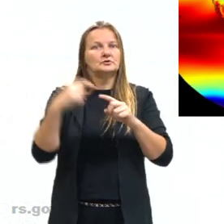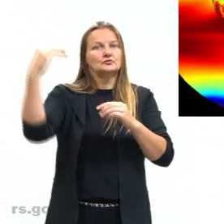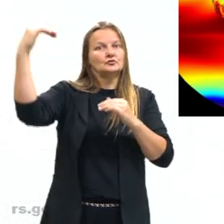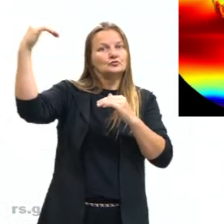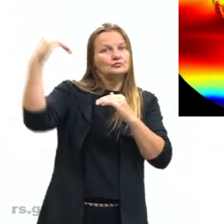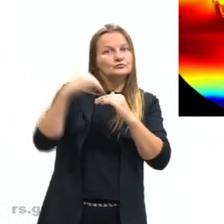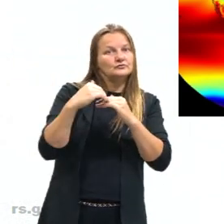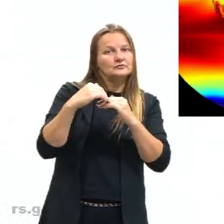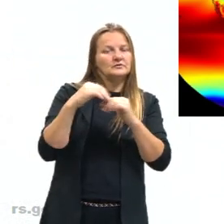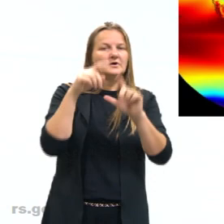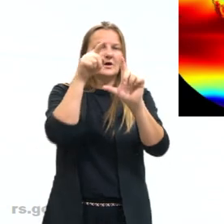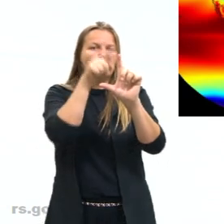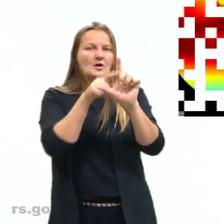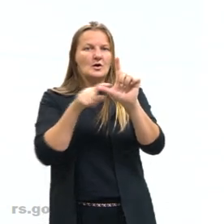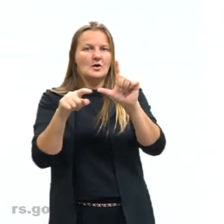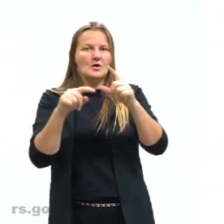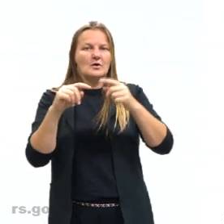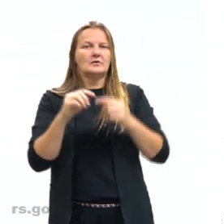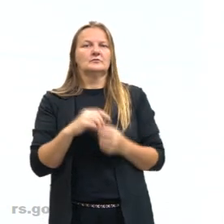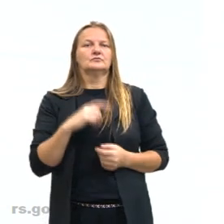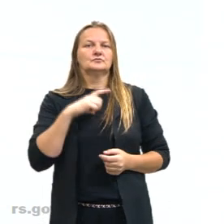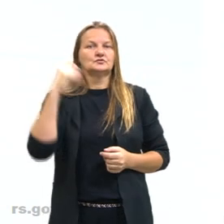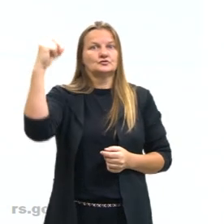dos raios solares, tá?